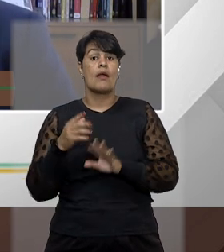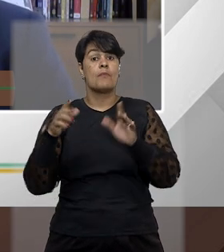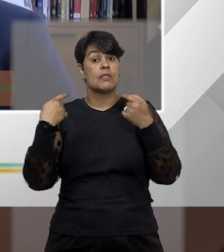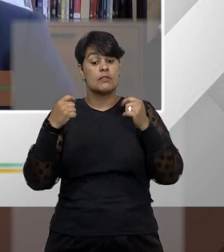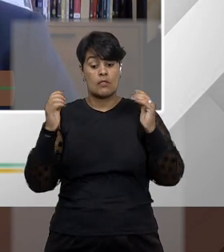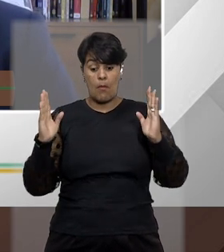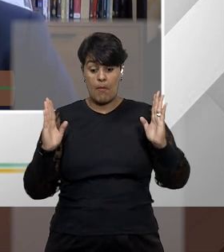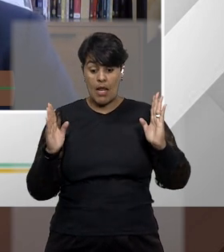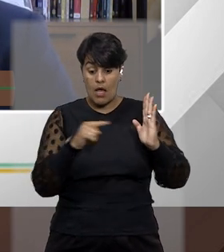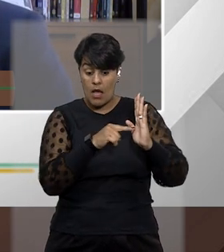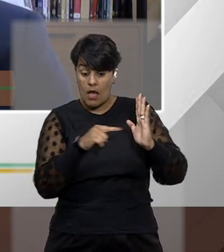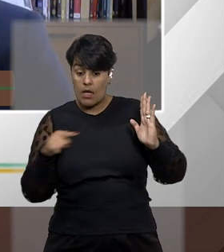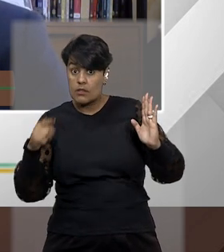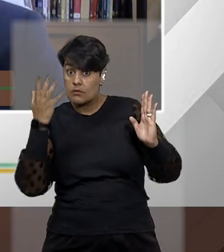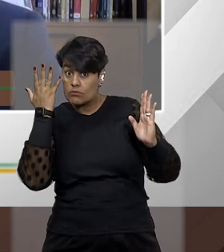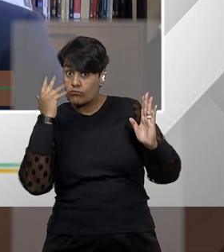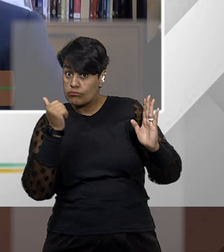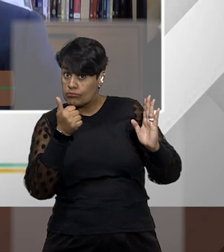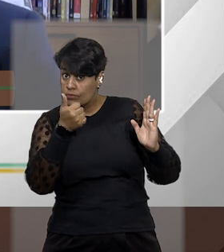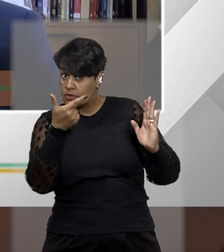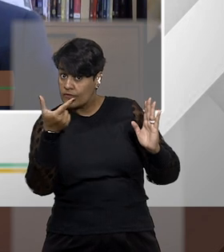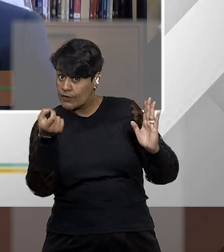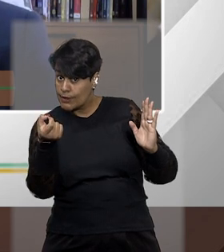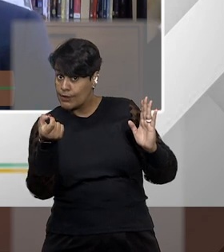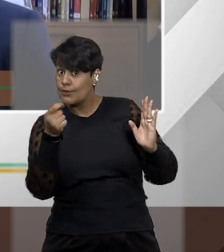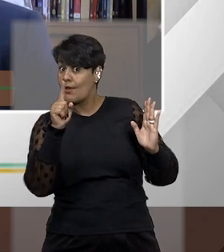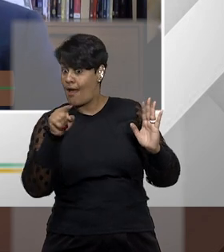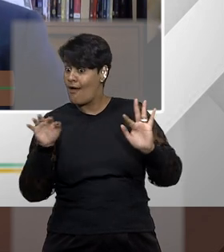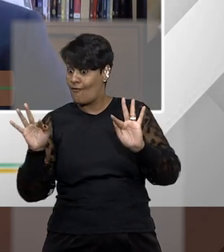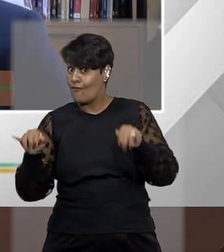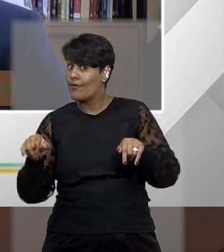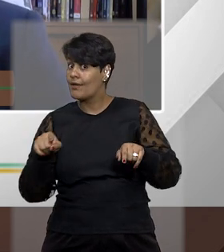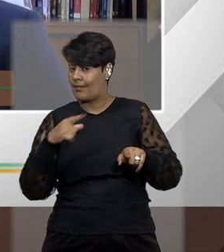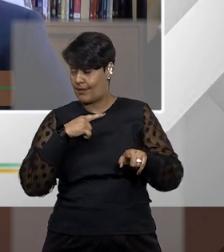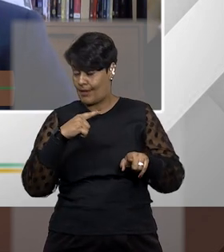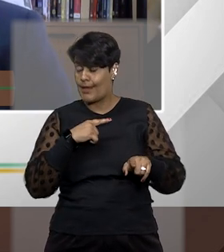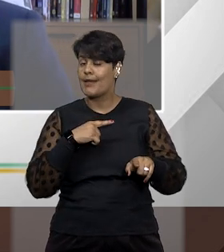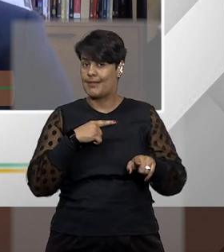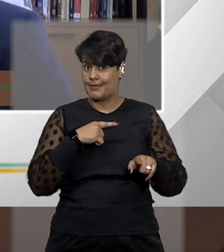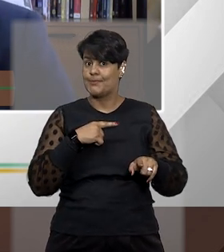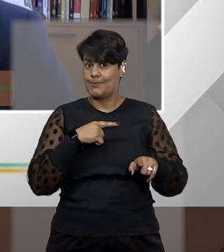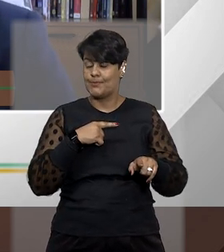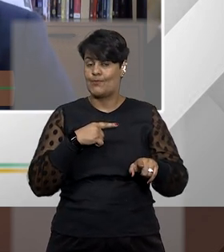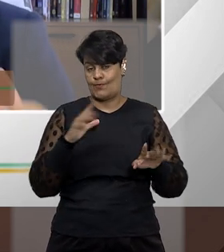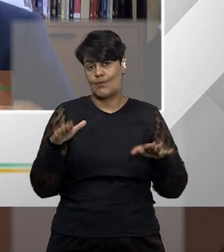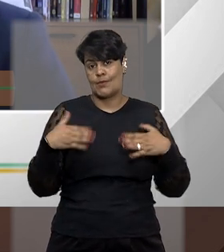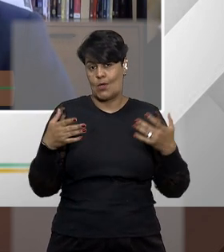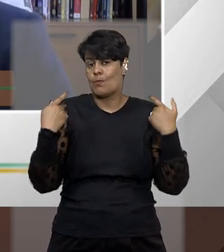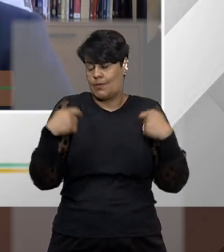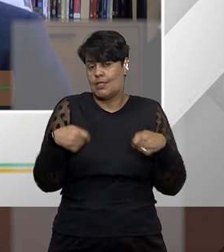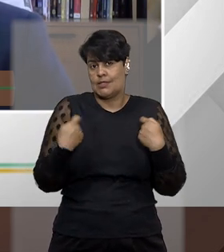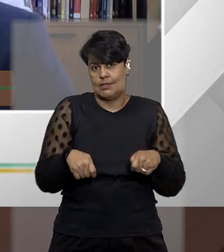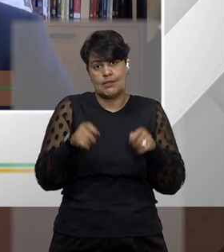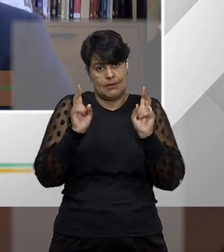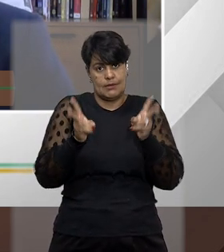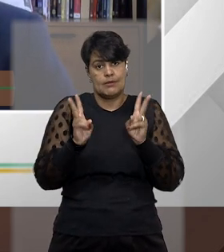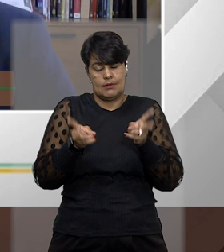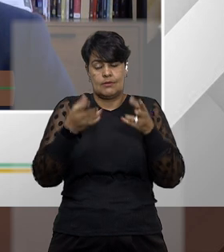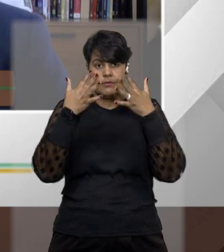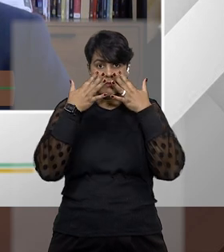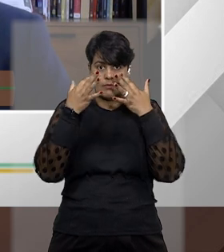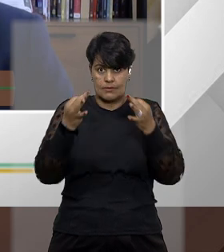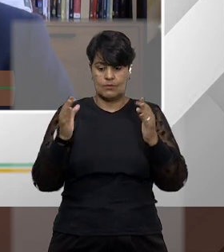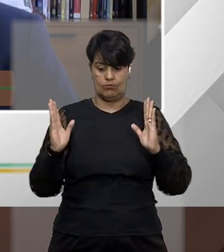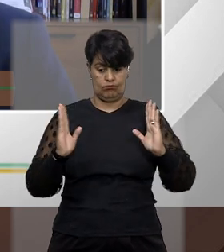observar o prazo de 120 dias, que é um prazo decadencial, contado do conhecimento do direito violado, então tem que estar respeitando também